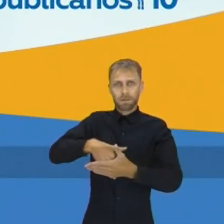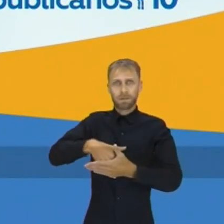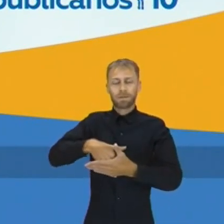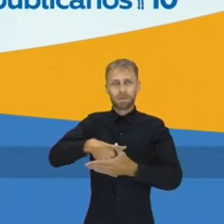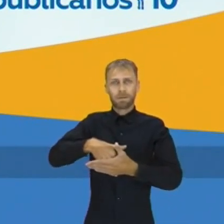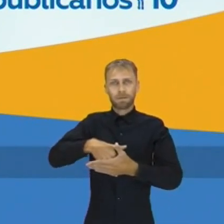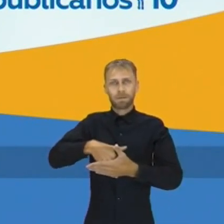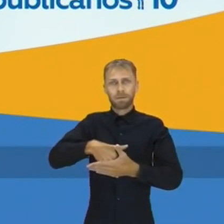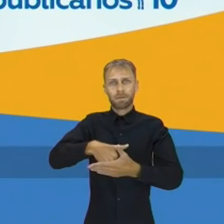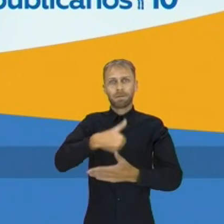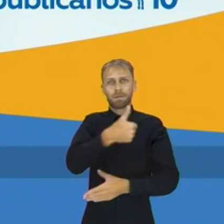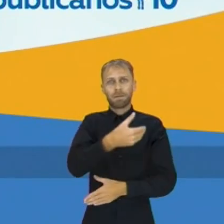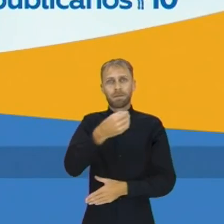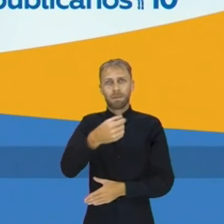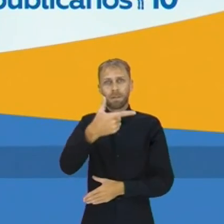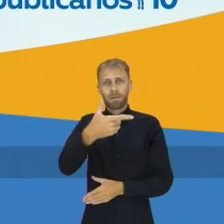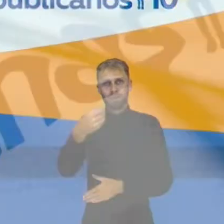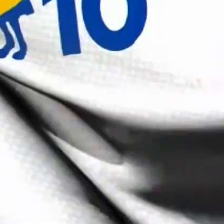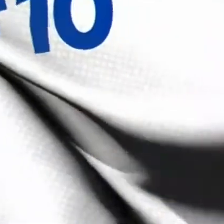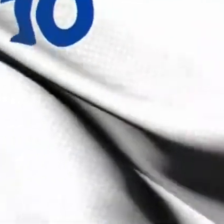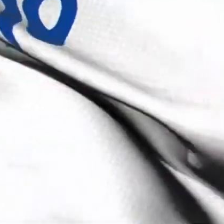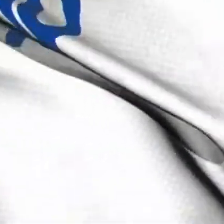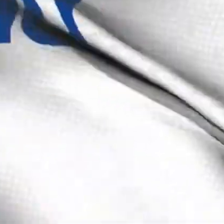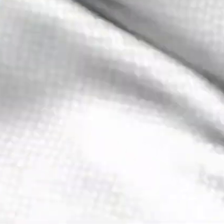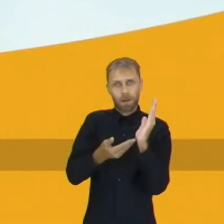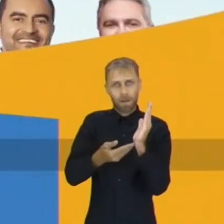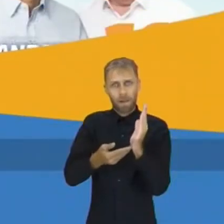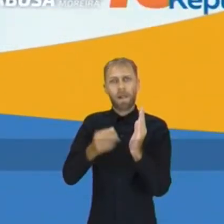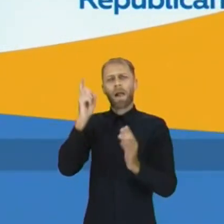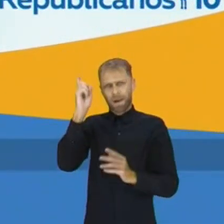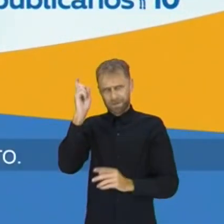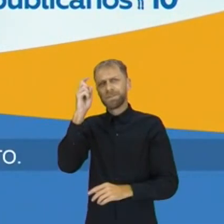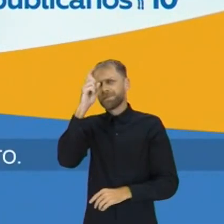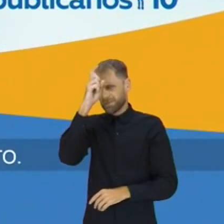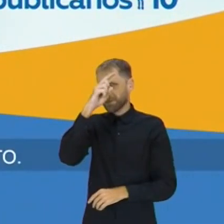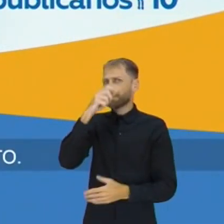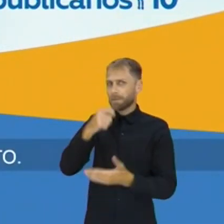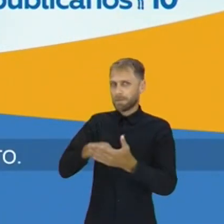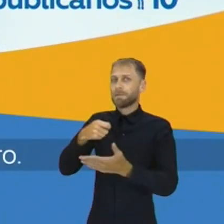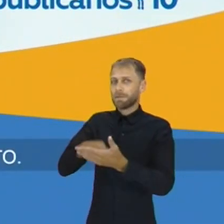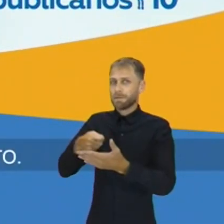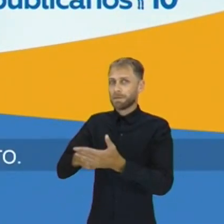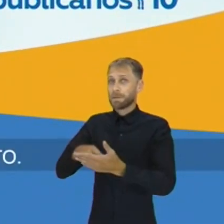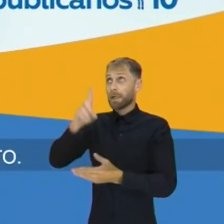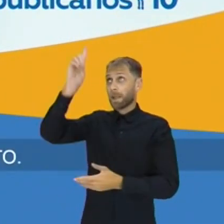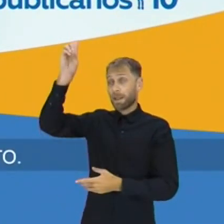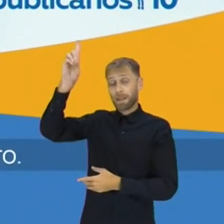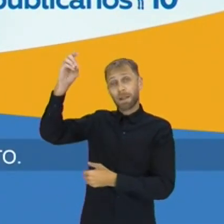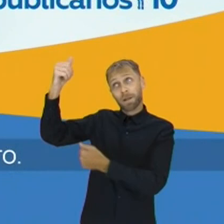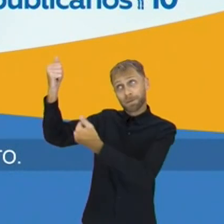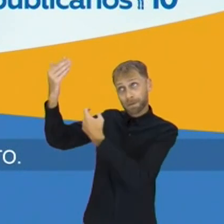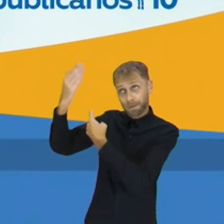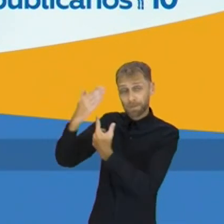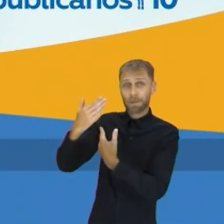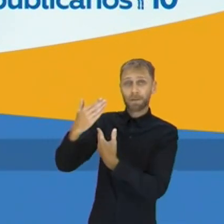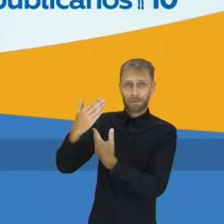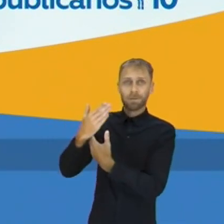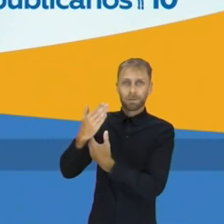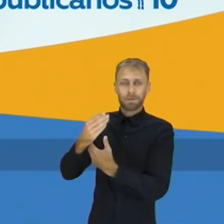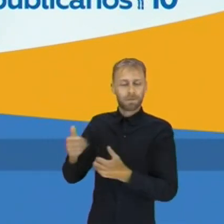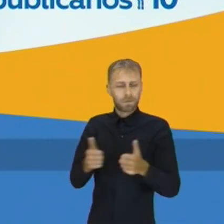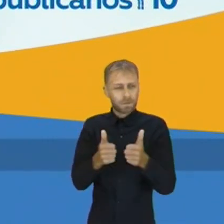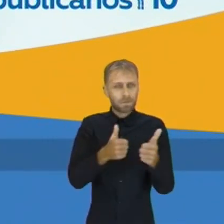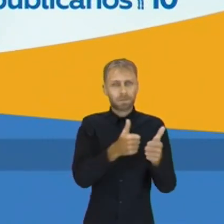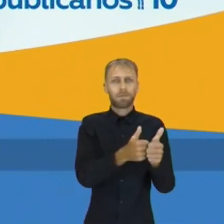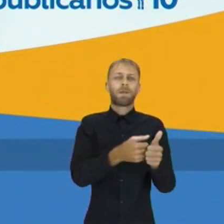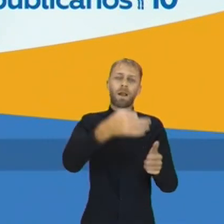federal Sargento João Victor 1020 Com Deus no comando Tenho plena convicção Que estamos no caminho certo No cenário nacional